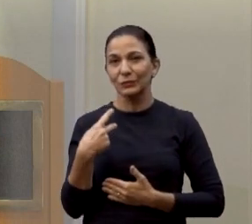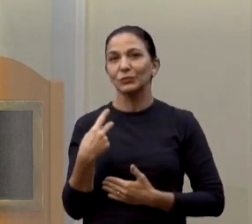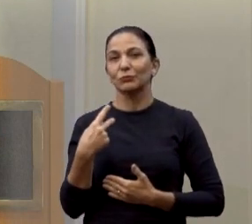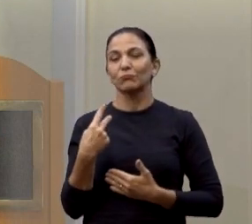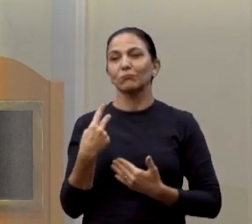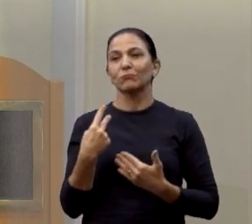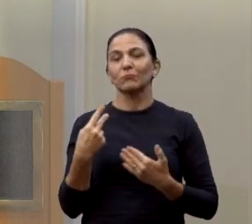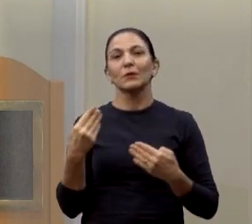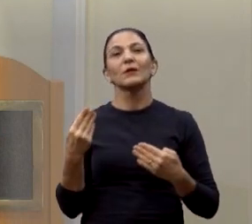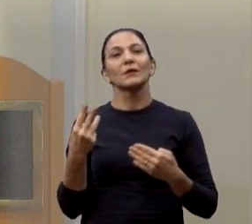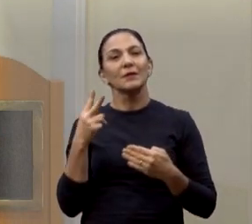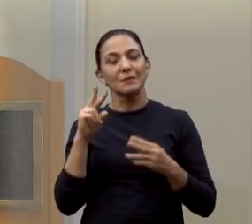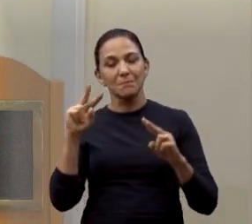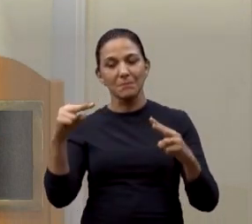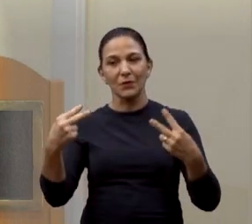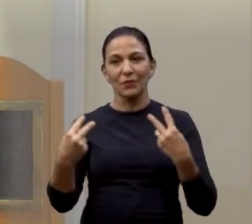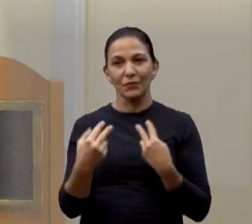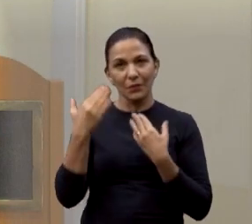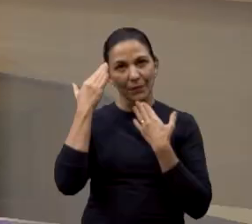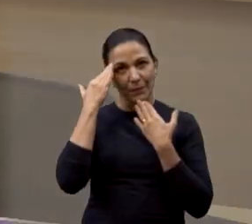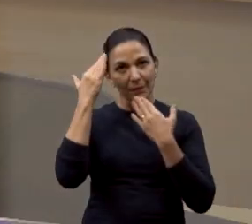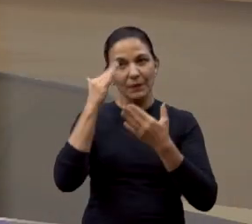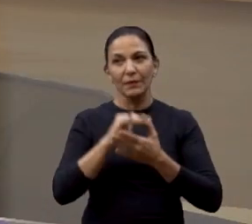as emendas nossas aí. Obrigado. João.